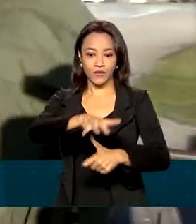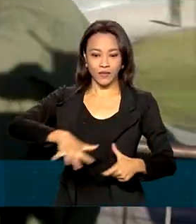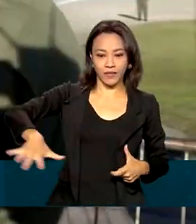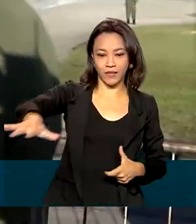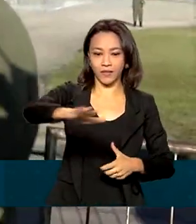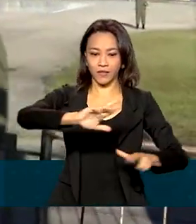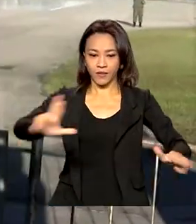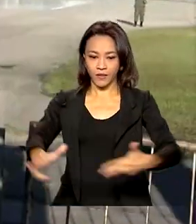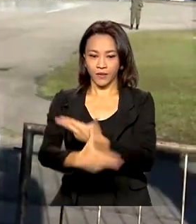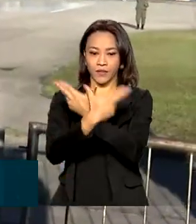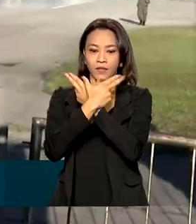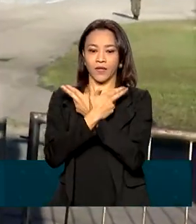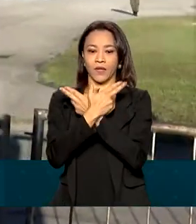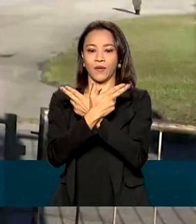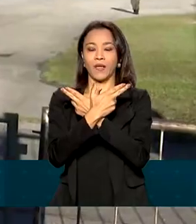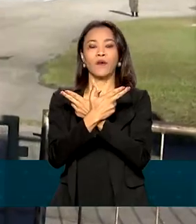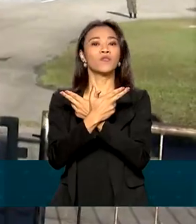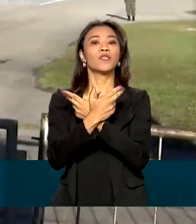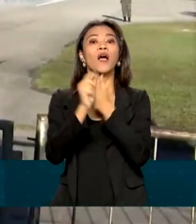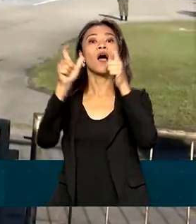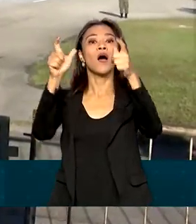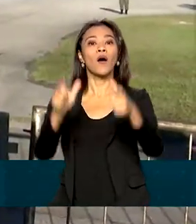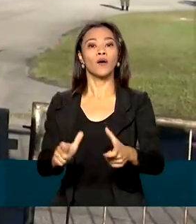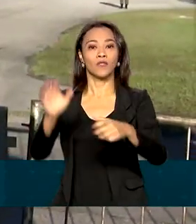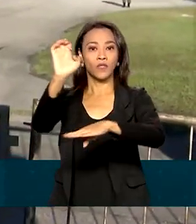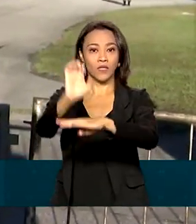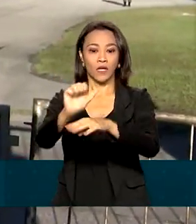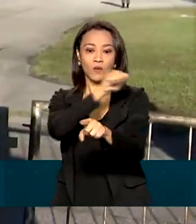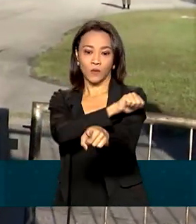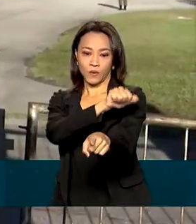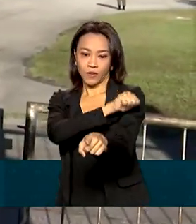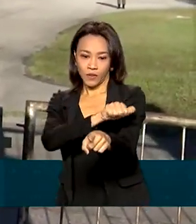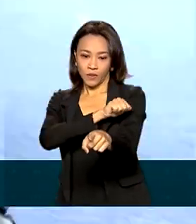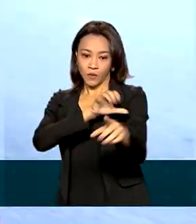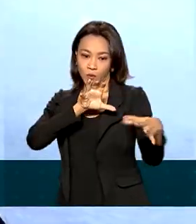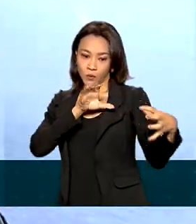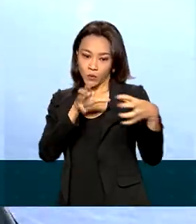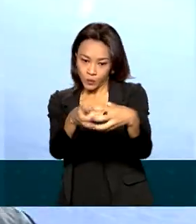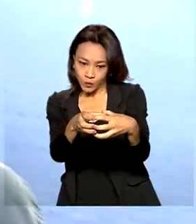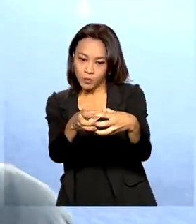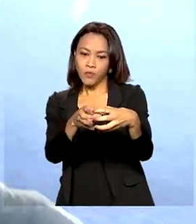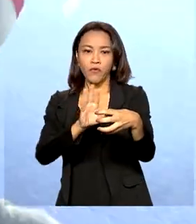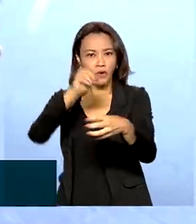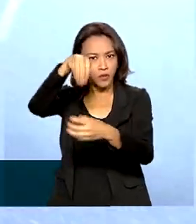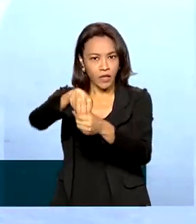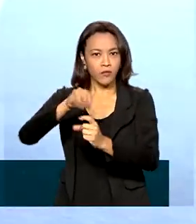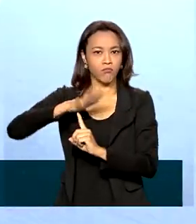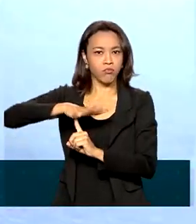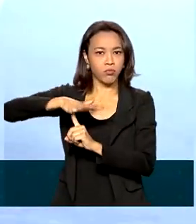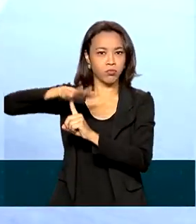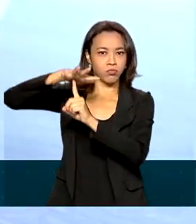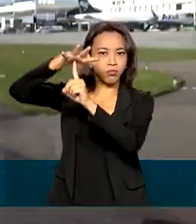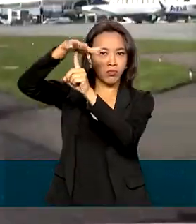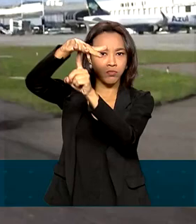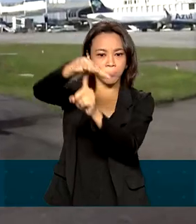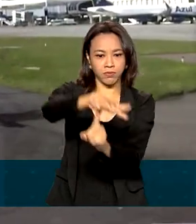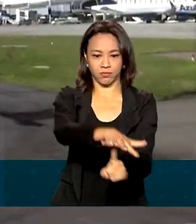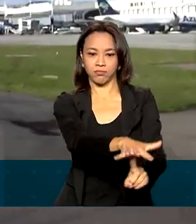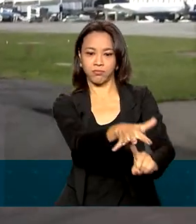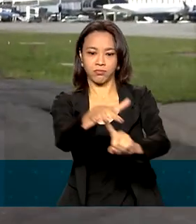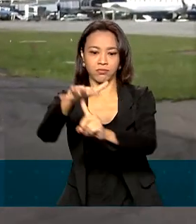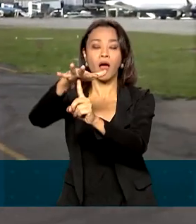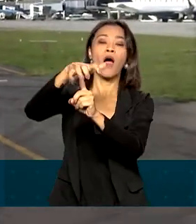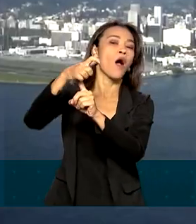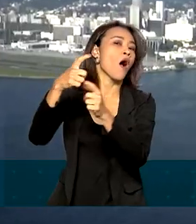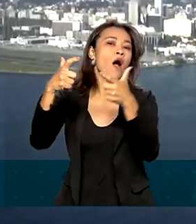Espaço Aéreo da Aeronáutica, no centro do Rio, onde a equipe embarcou num helicóptero das Forças Armadas. O